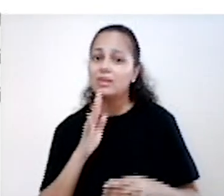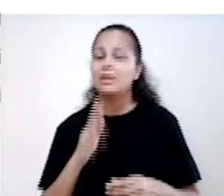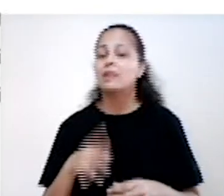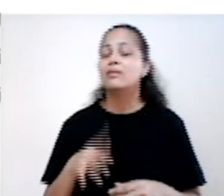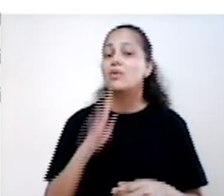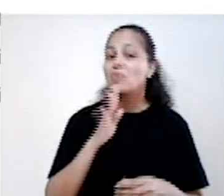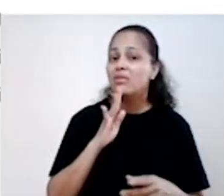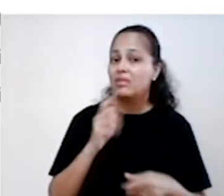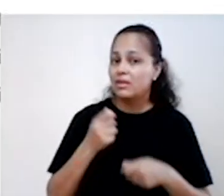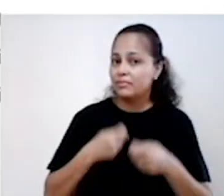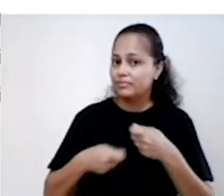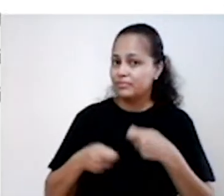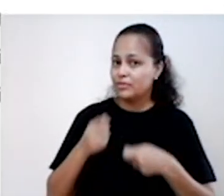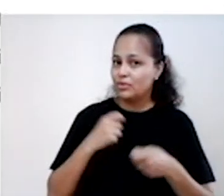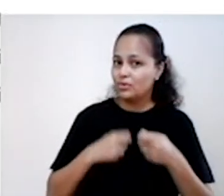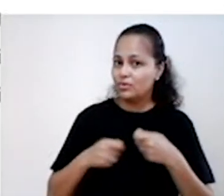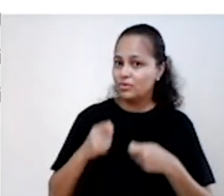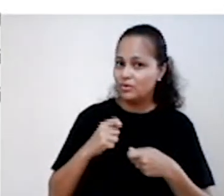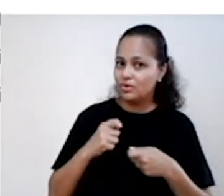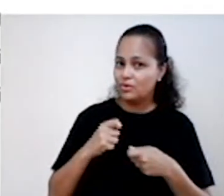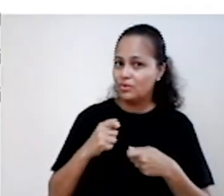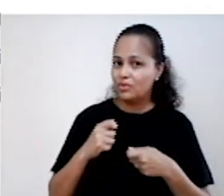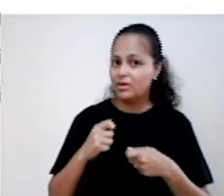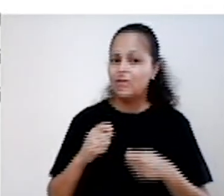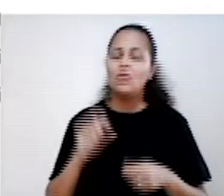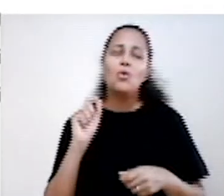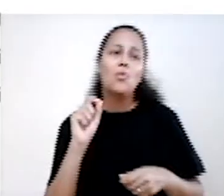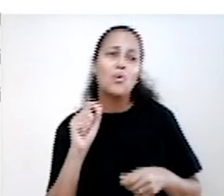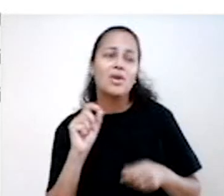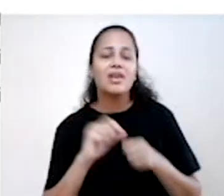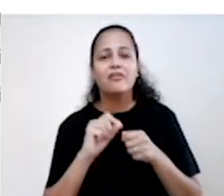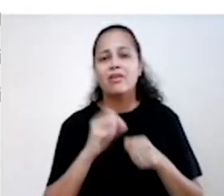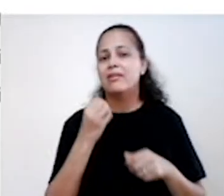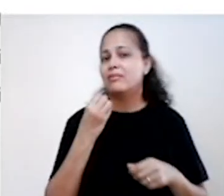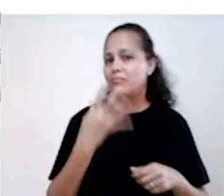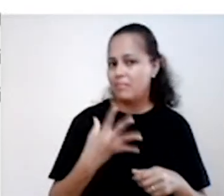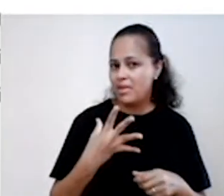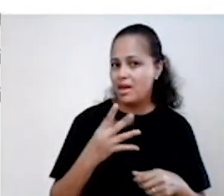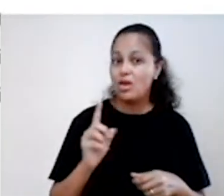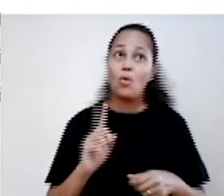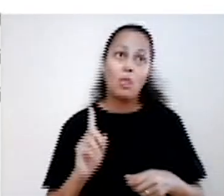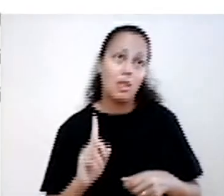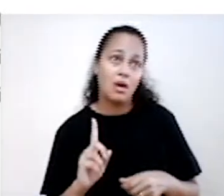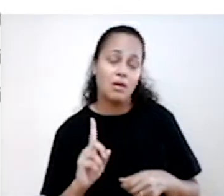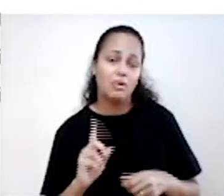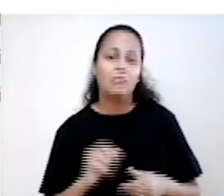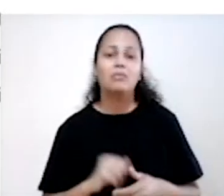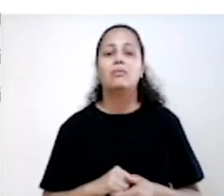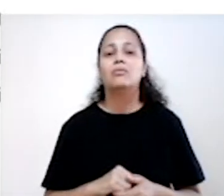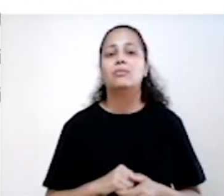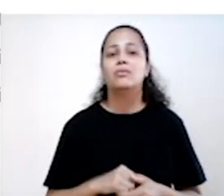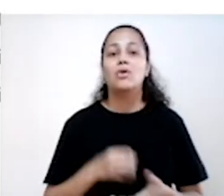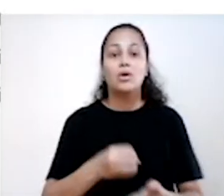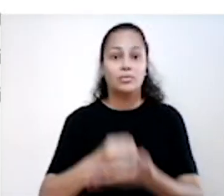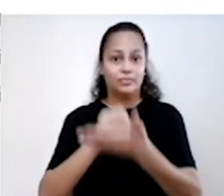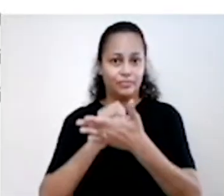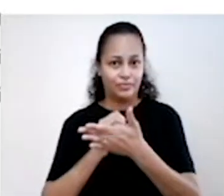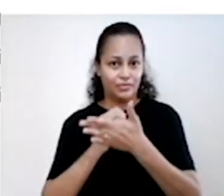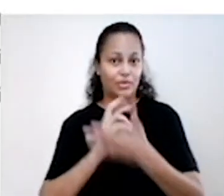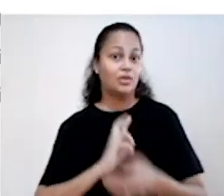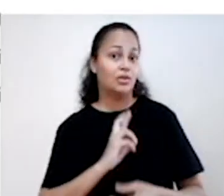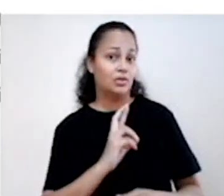conhecer seus limites e suas capacidades O que lhe faz bem e o que não faz A aceitação da responsabilidade O suporte